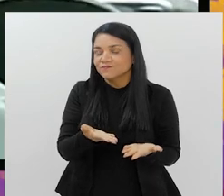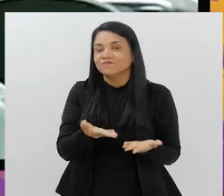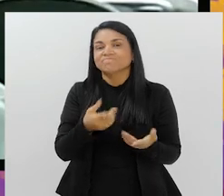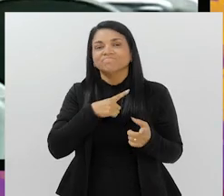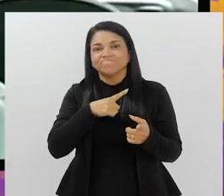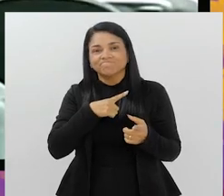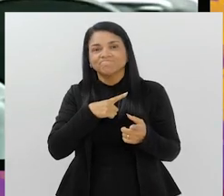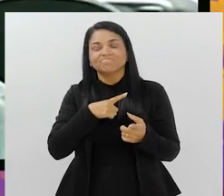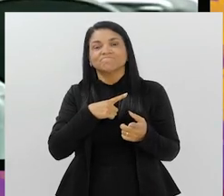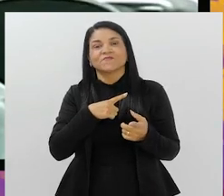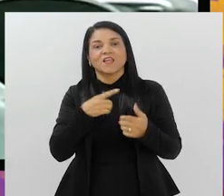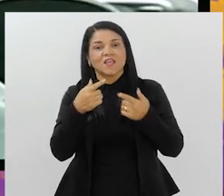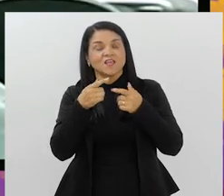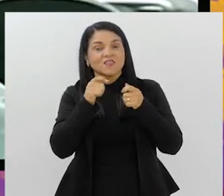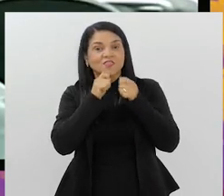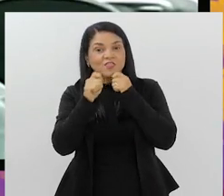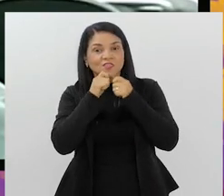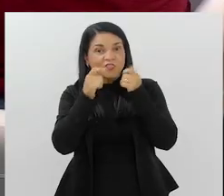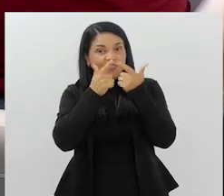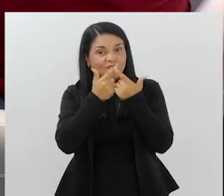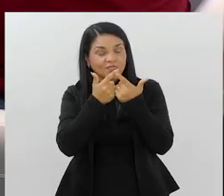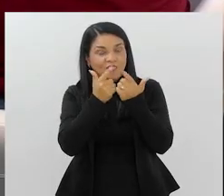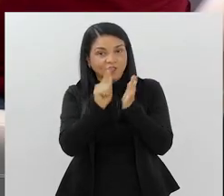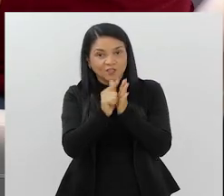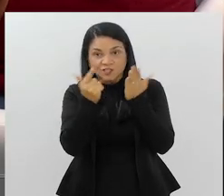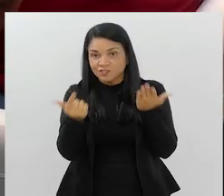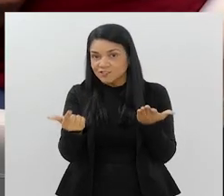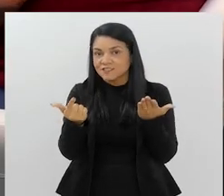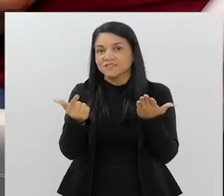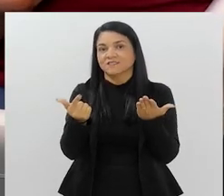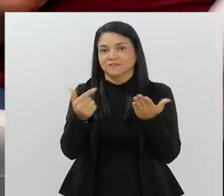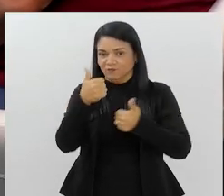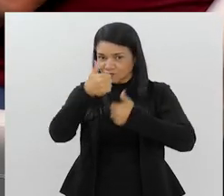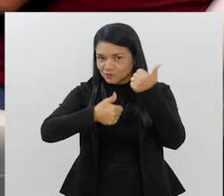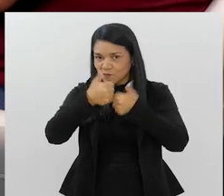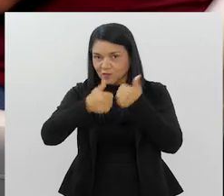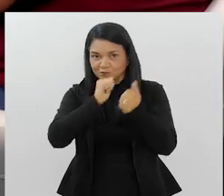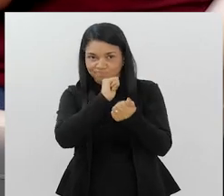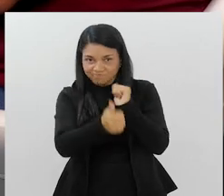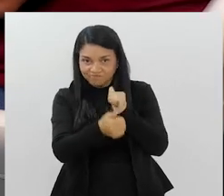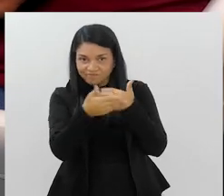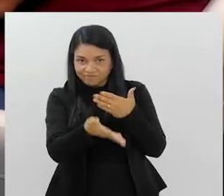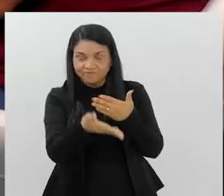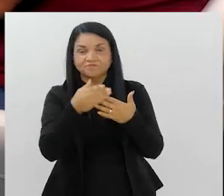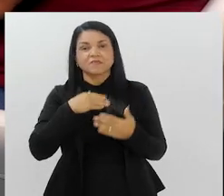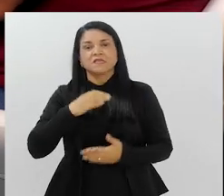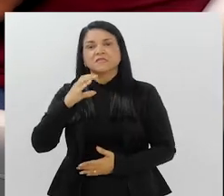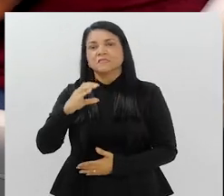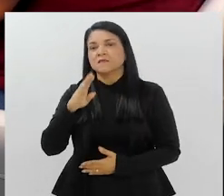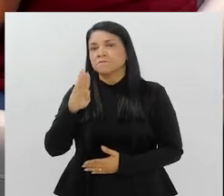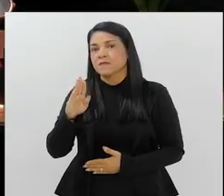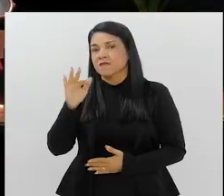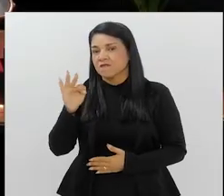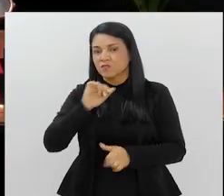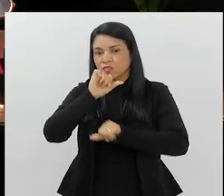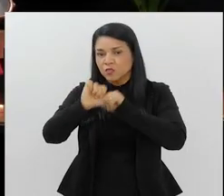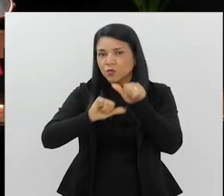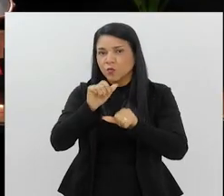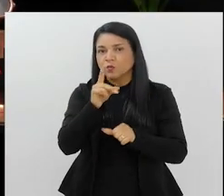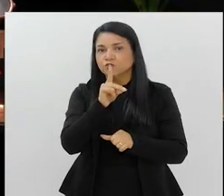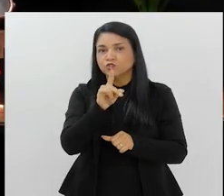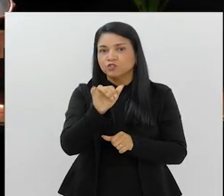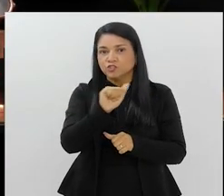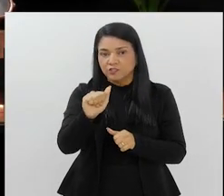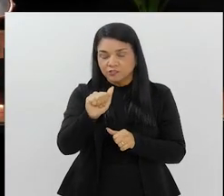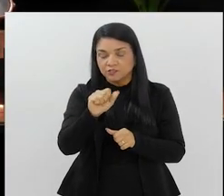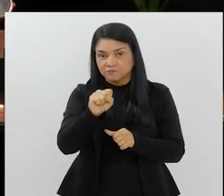Que está permeando o noticiário esportivo já há algum tempo. Com certeza, Rafael. a CBF trocou aí as datas dos jogos de volta da